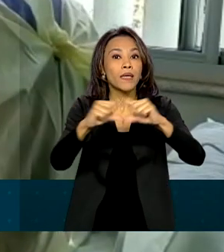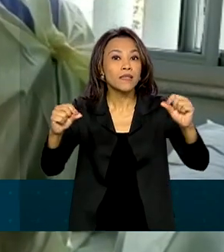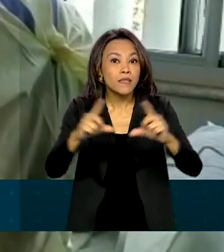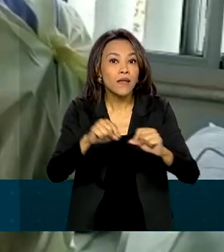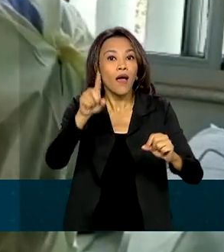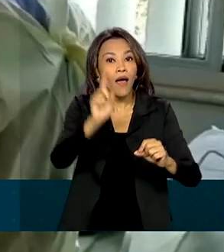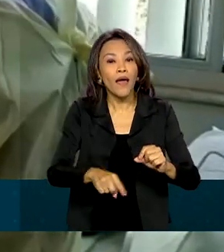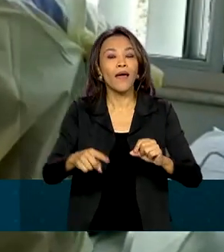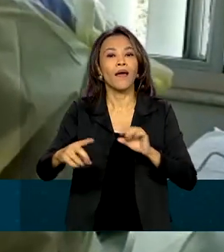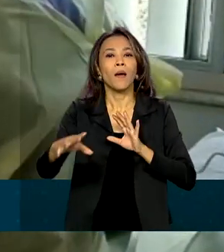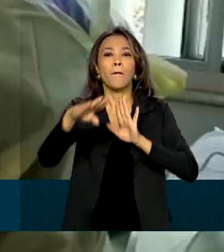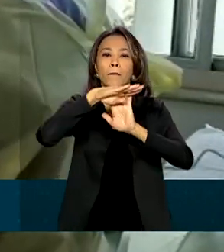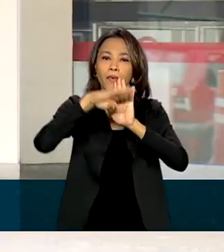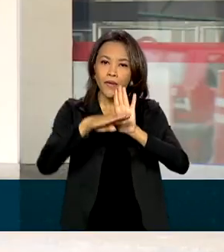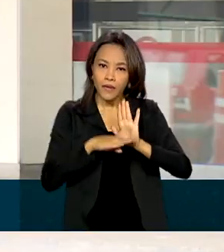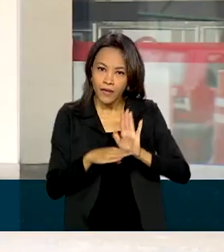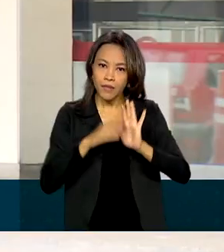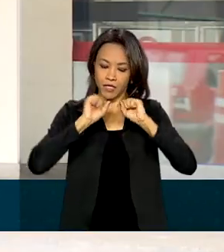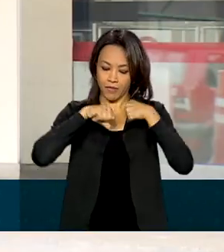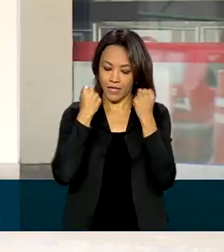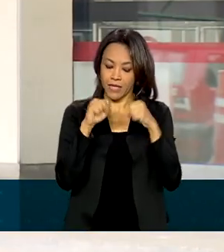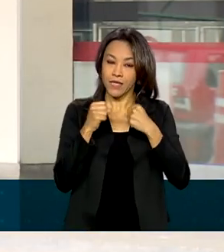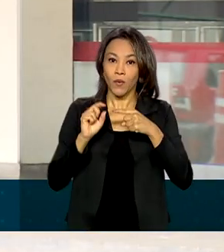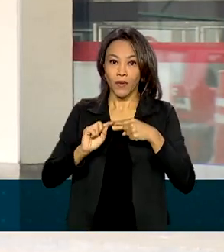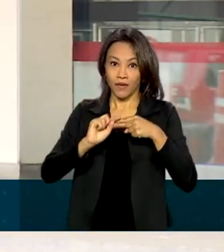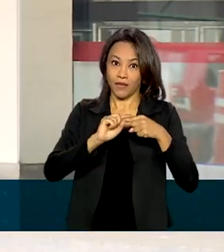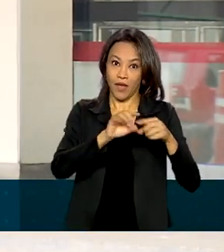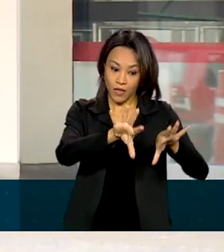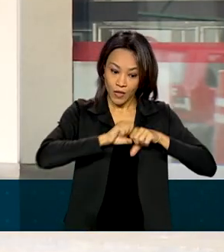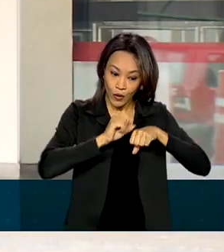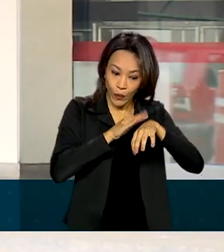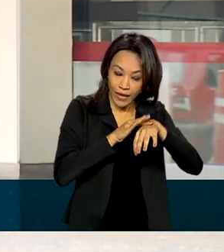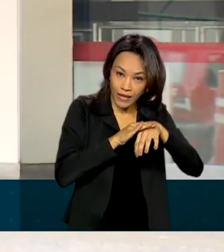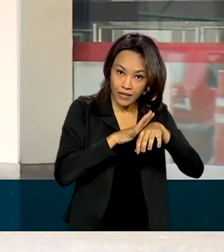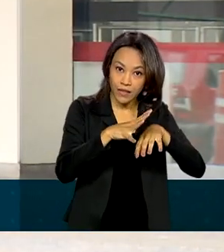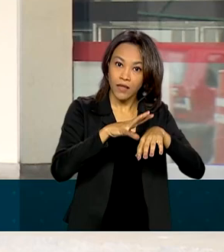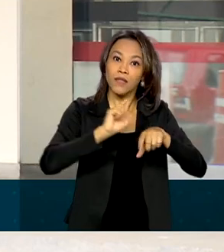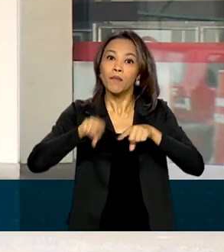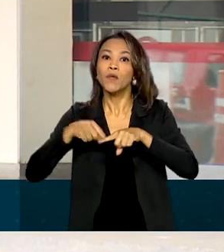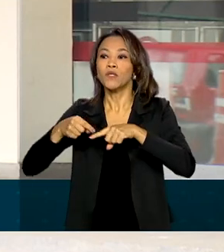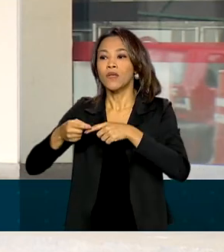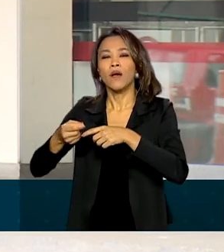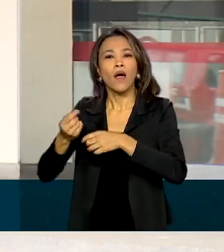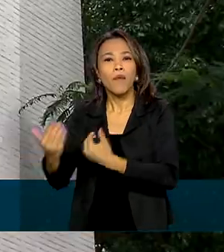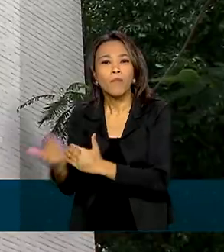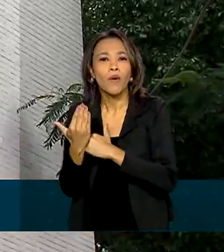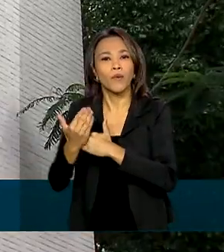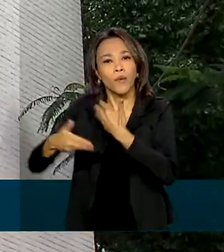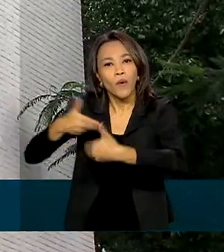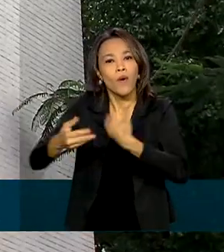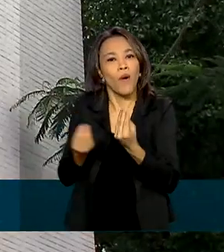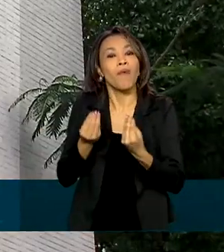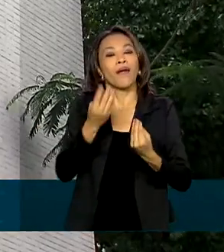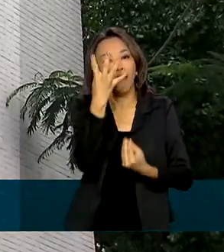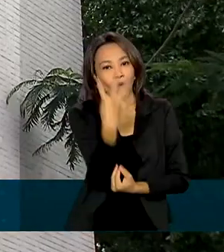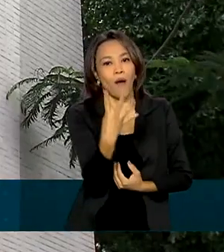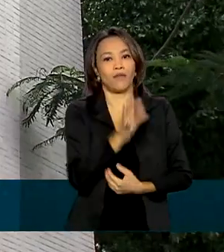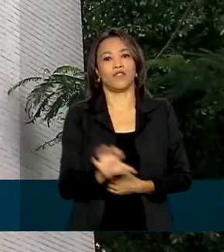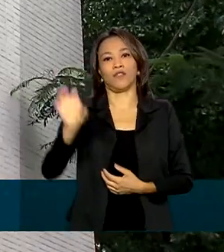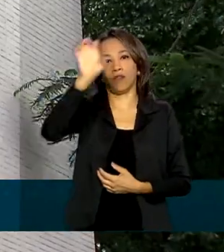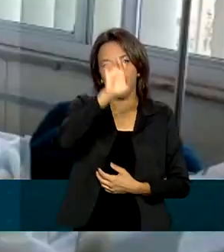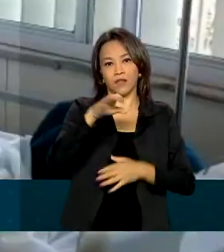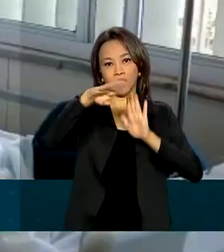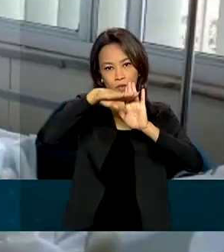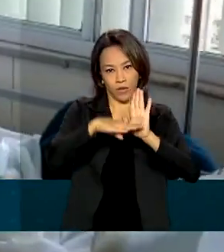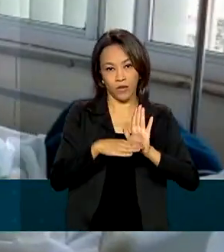reabilitação pós-Covid-19, que além do DF, é executado em outros quatro estados. A iniciativa é do Ministério